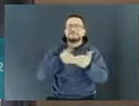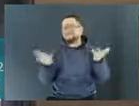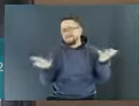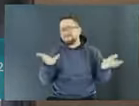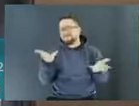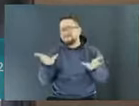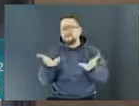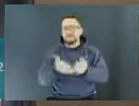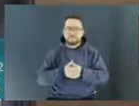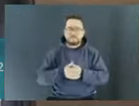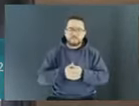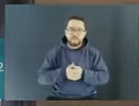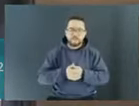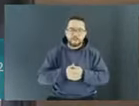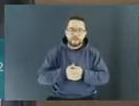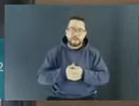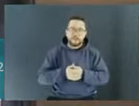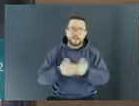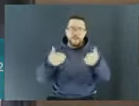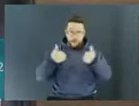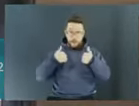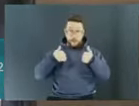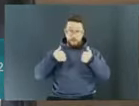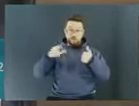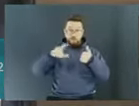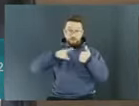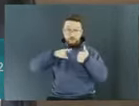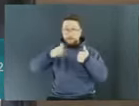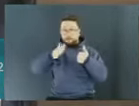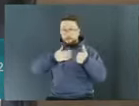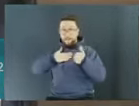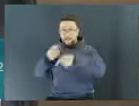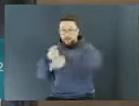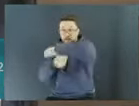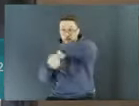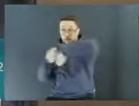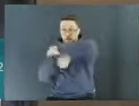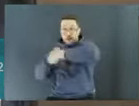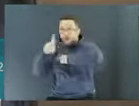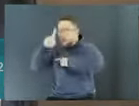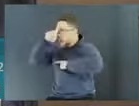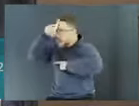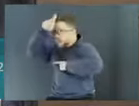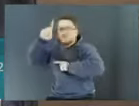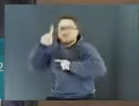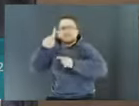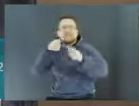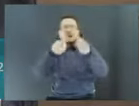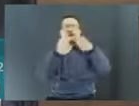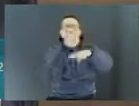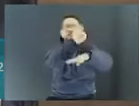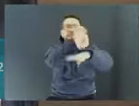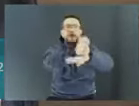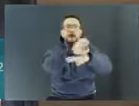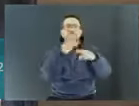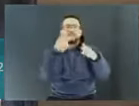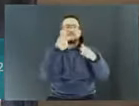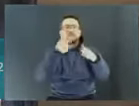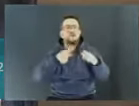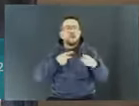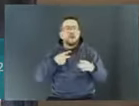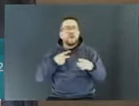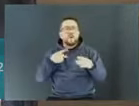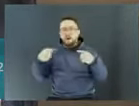Eu já passei por isso, já fui empreendedora, tinha também o negócio inovador e o Estado também não sabia o que fazer com o meu negócio, acabou escolhendo me encaixar numa determinada